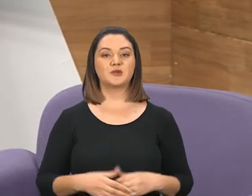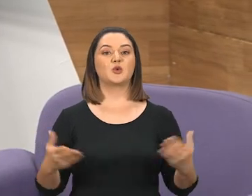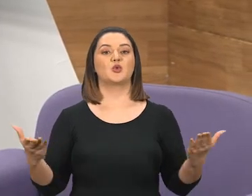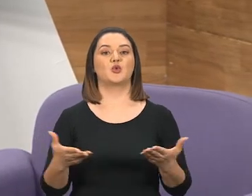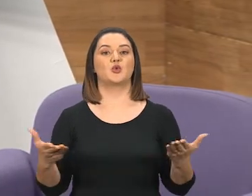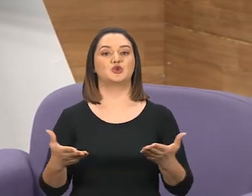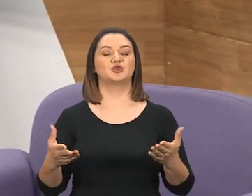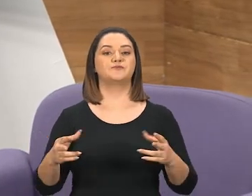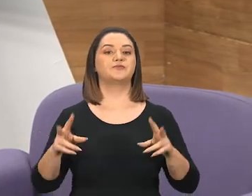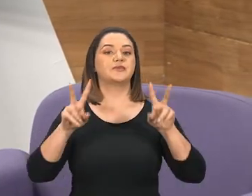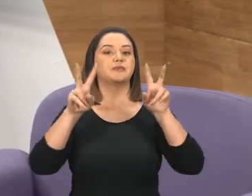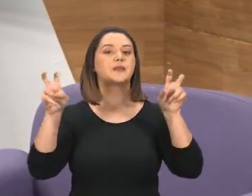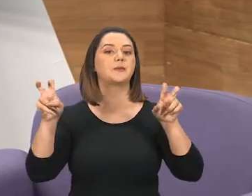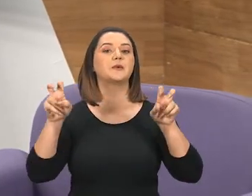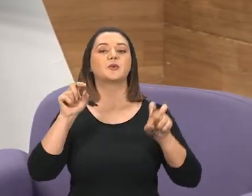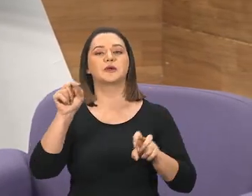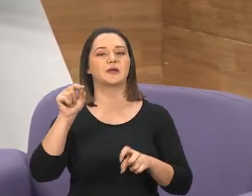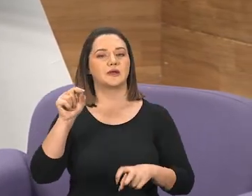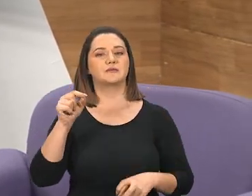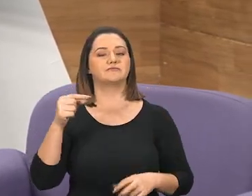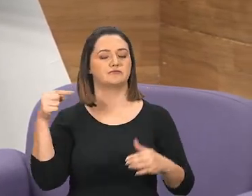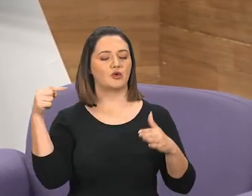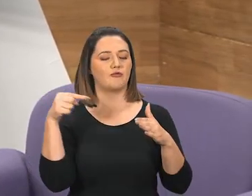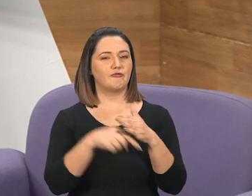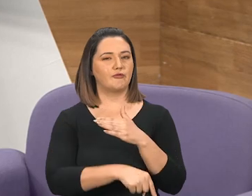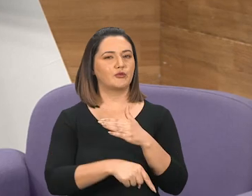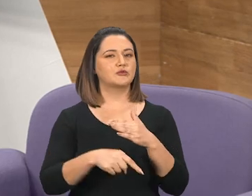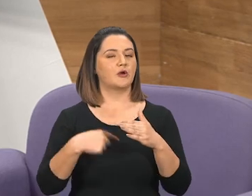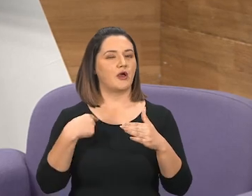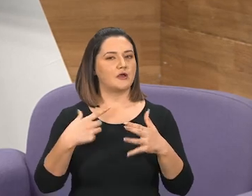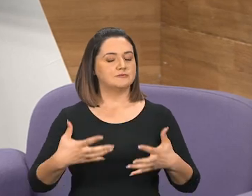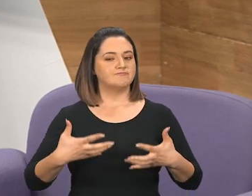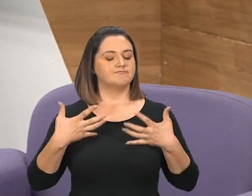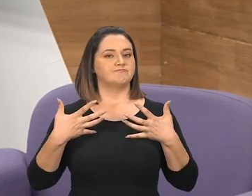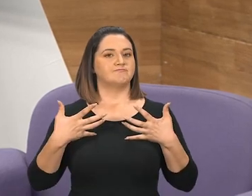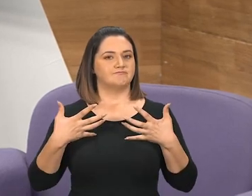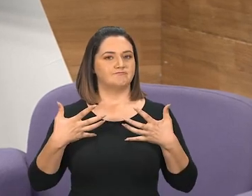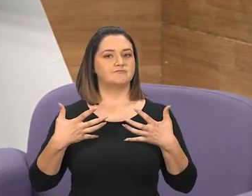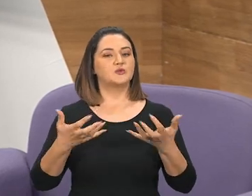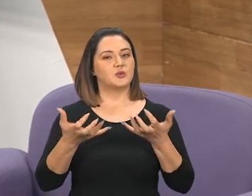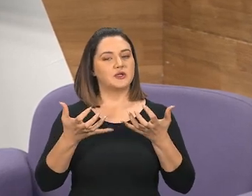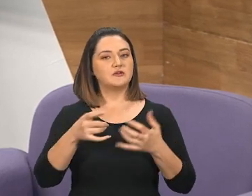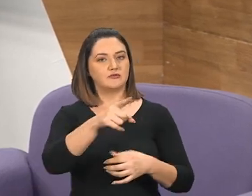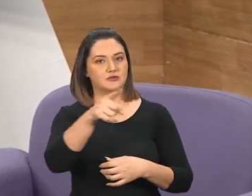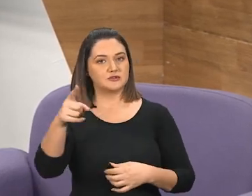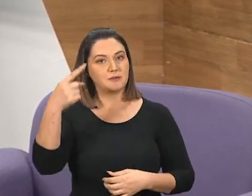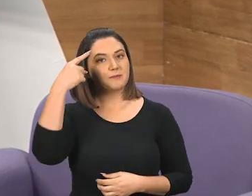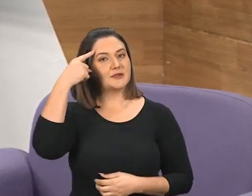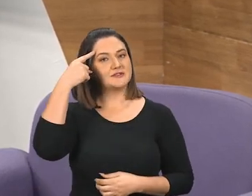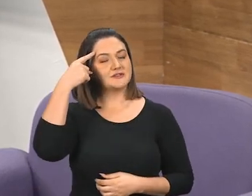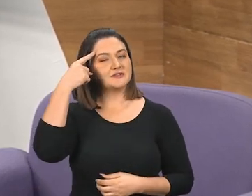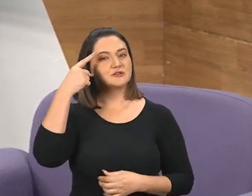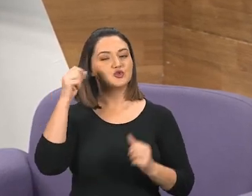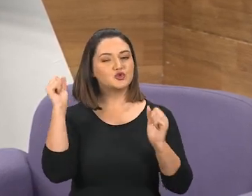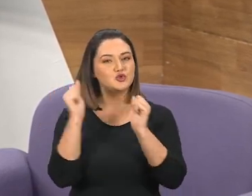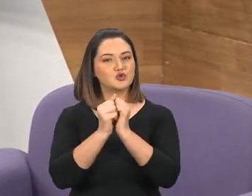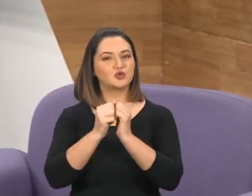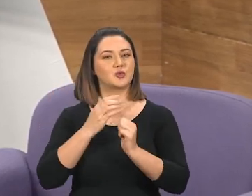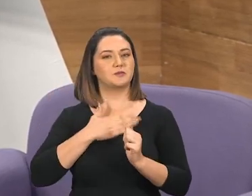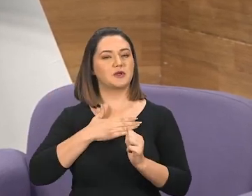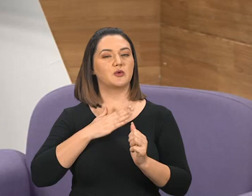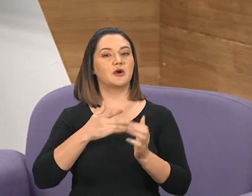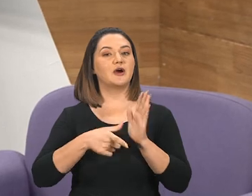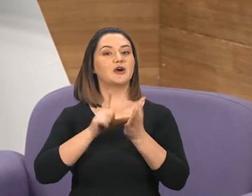Hoje o tema é impactante, o tema é profundo, o tema é provocante. E eu gostaria que você pensasse comigo